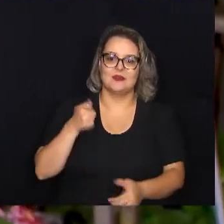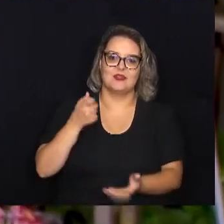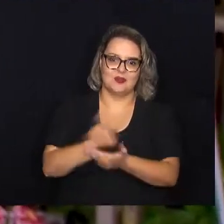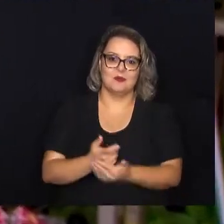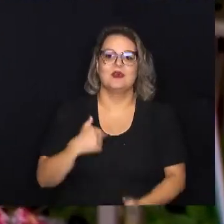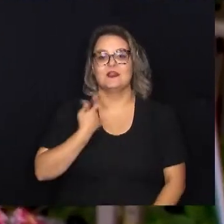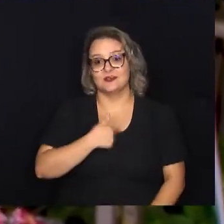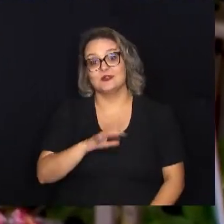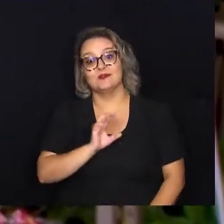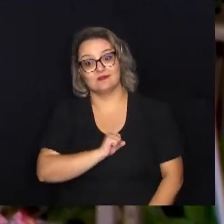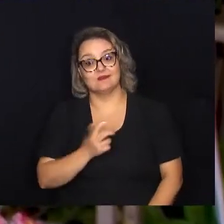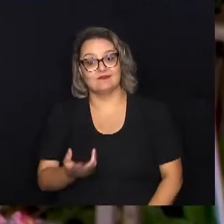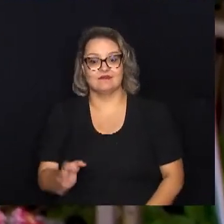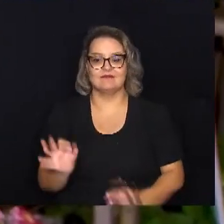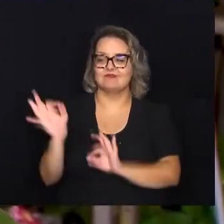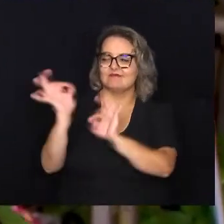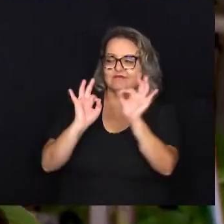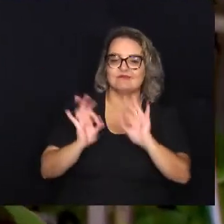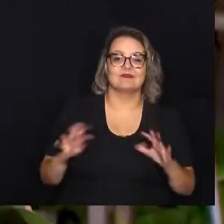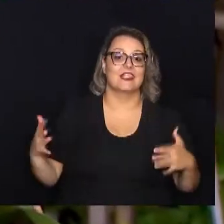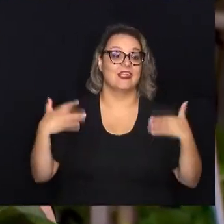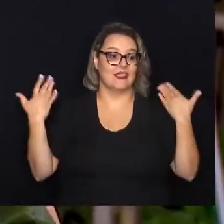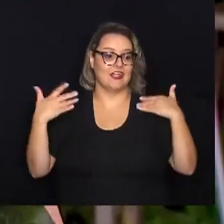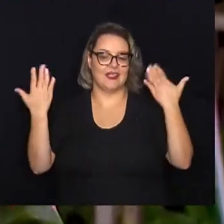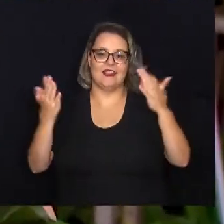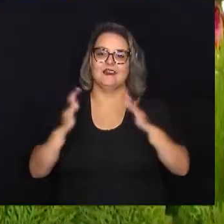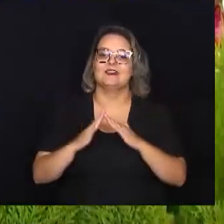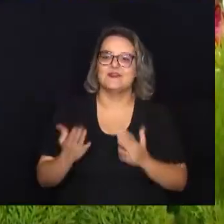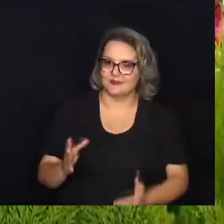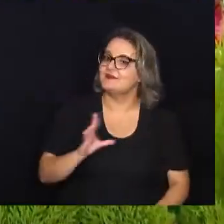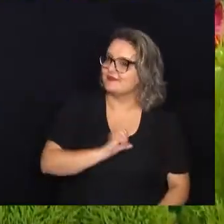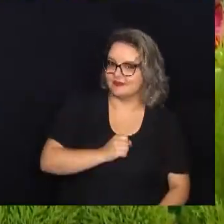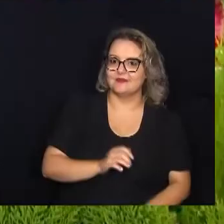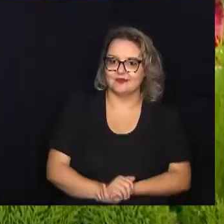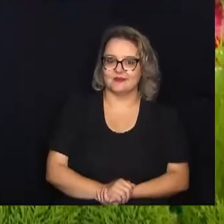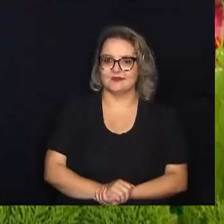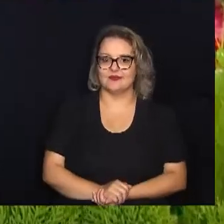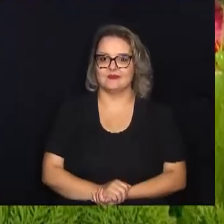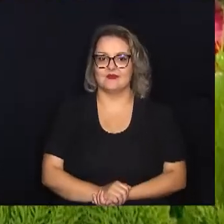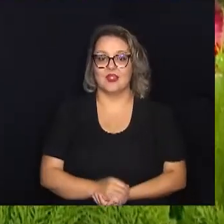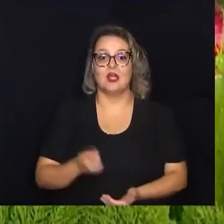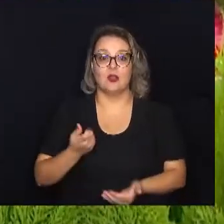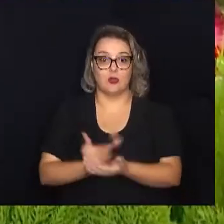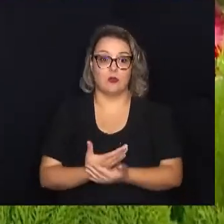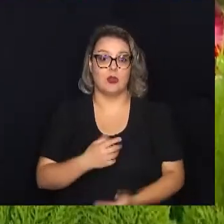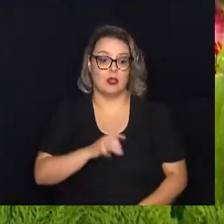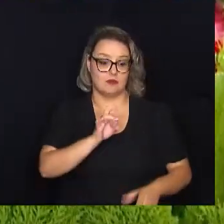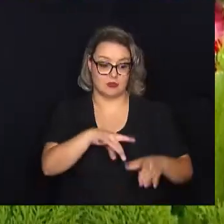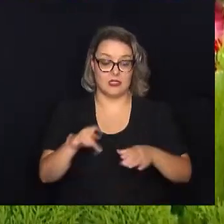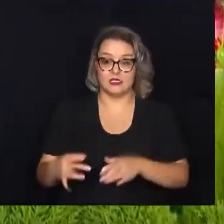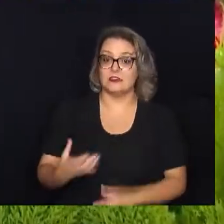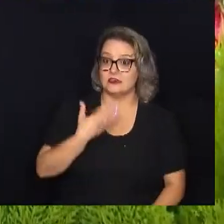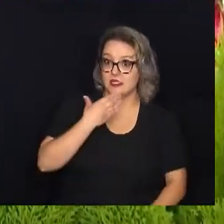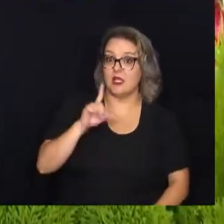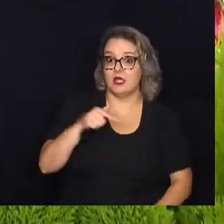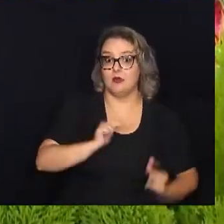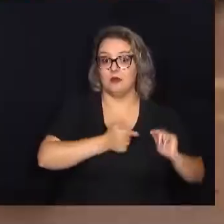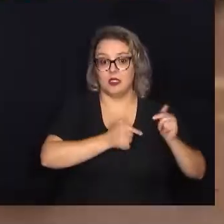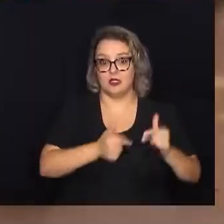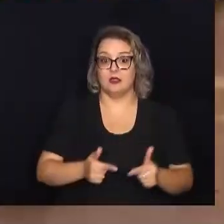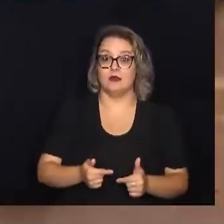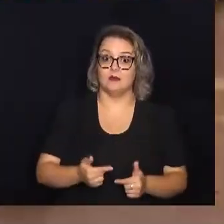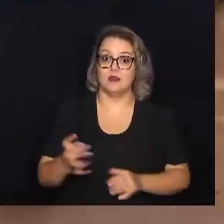gosta, enfeita, alegra a casa. E eu gosto muito. Comprar plantas natalinas também é uma tradição para essa